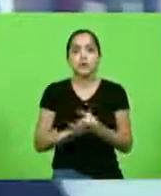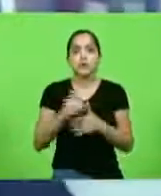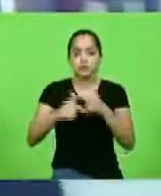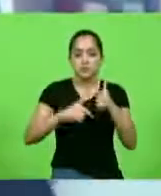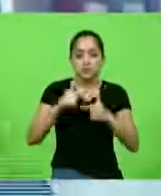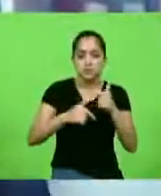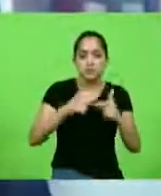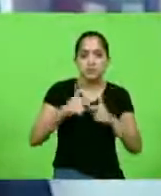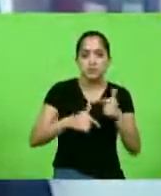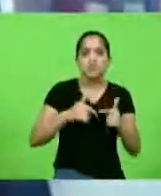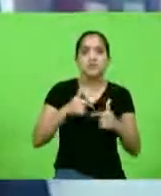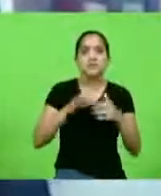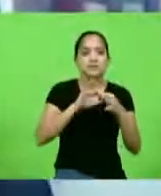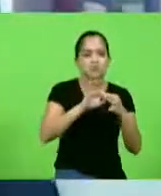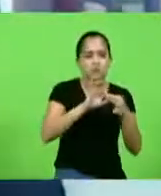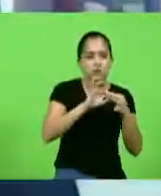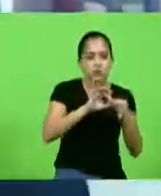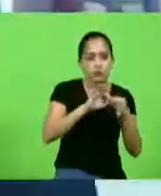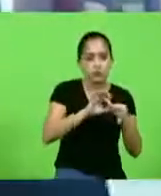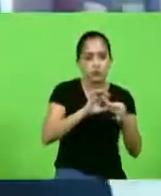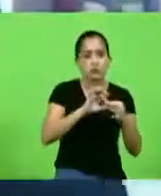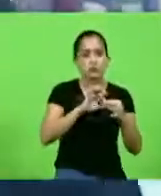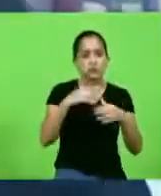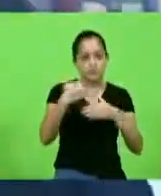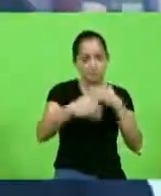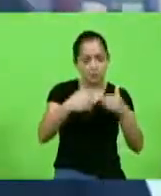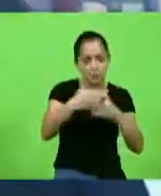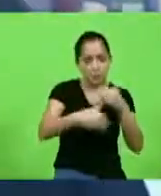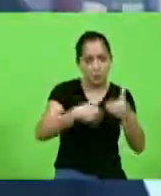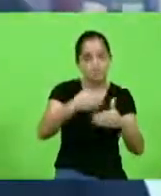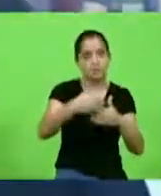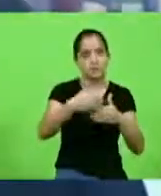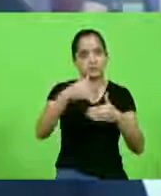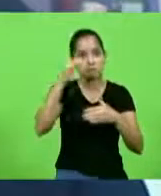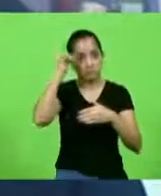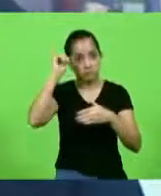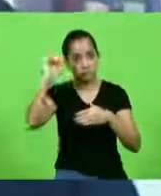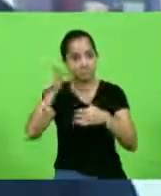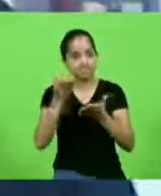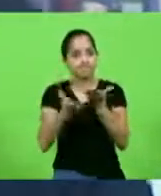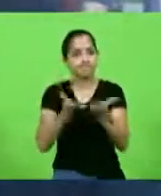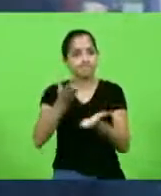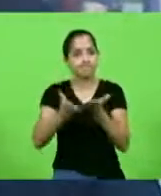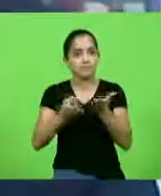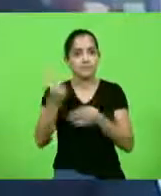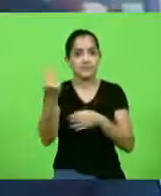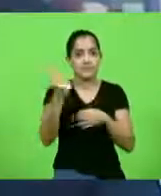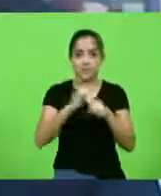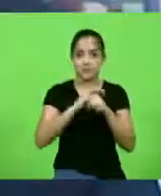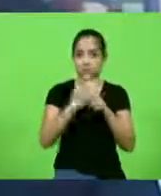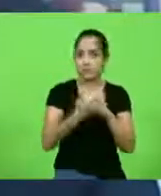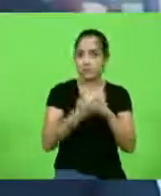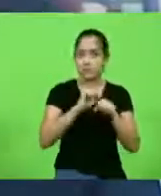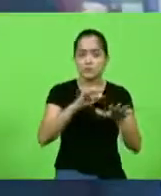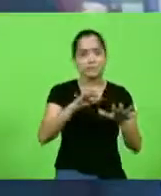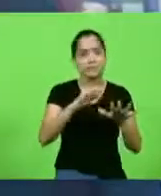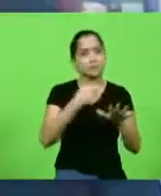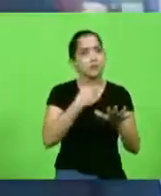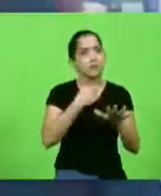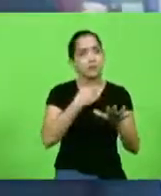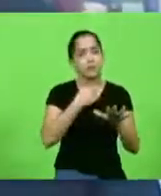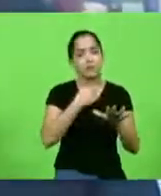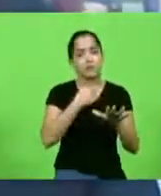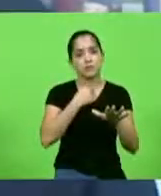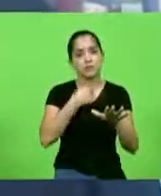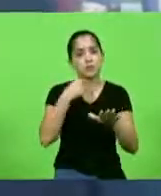junto com a prevenção e o tratamento. Nós não podemos ter uma segunda pandemia, gente, nós não podemos ter. ontem